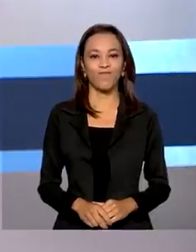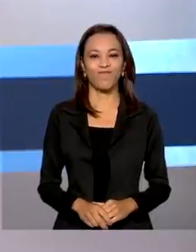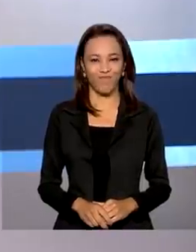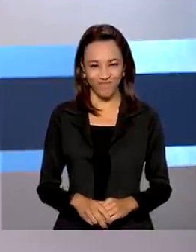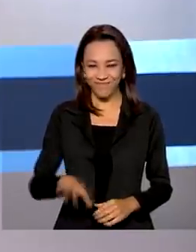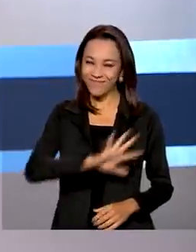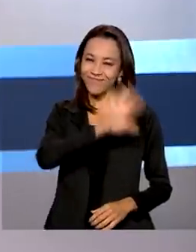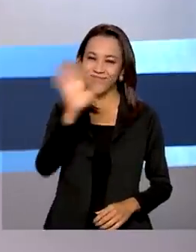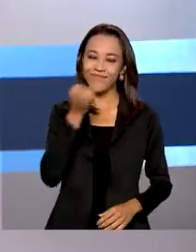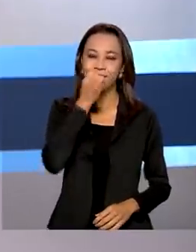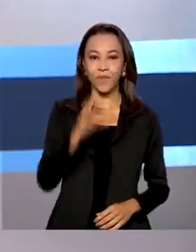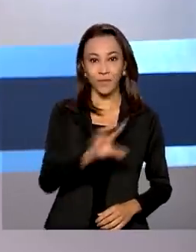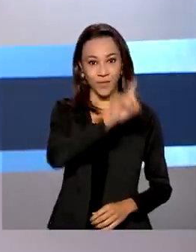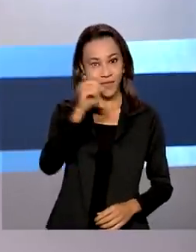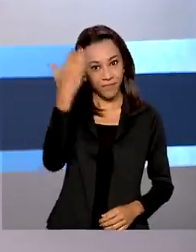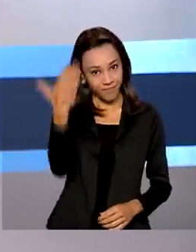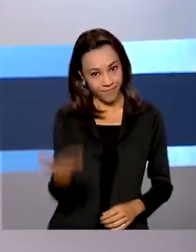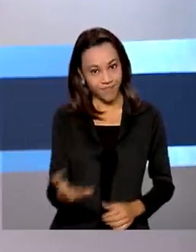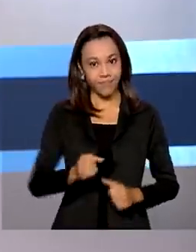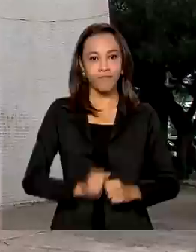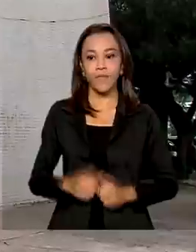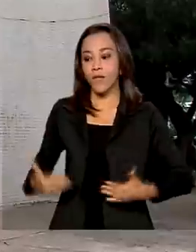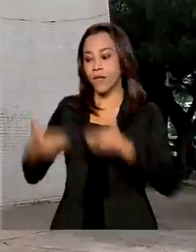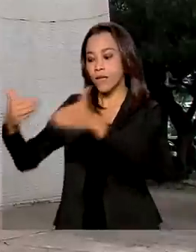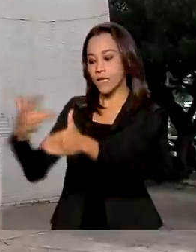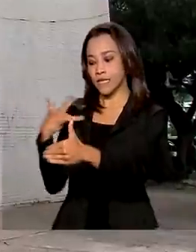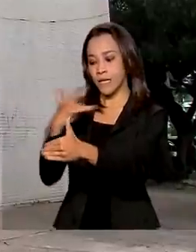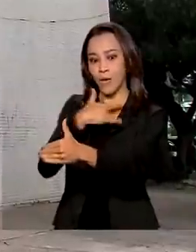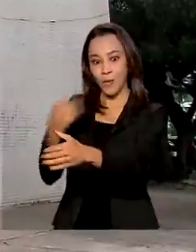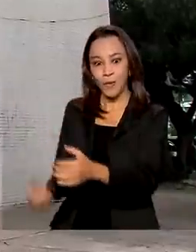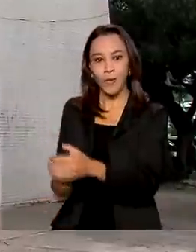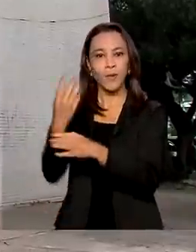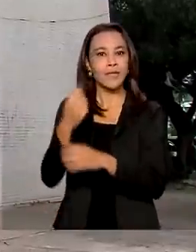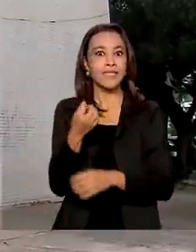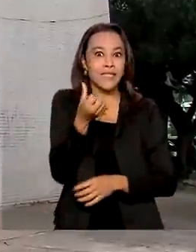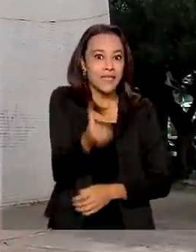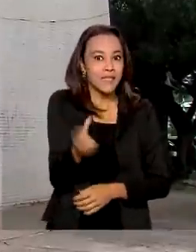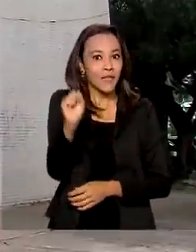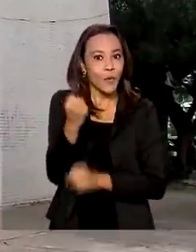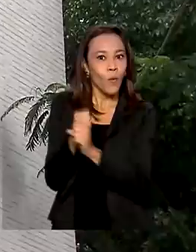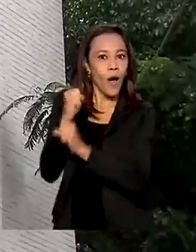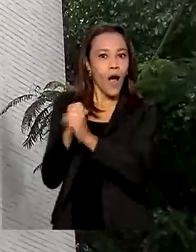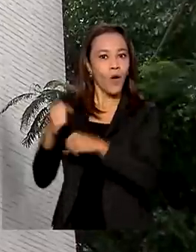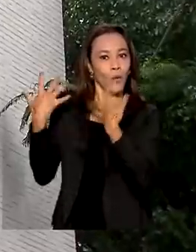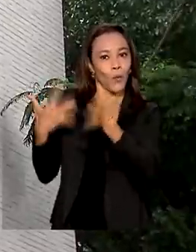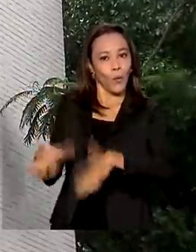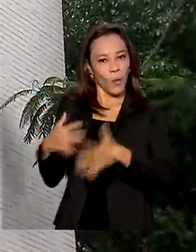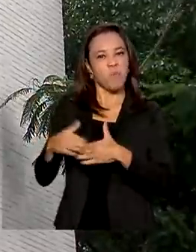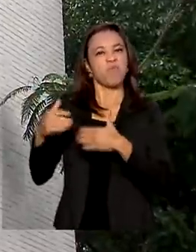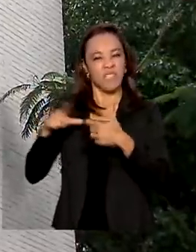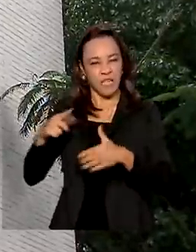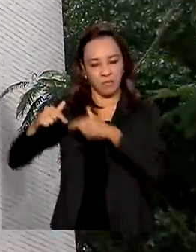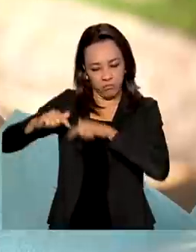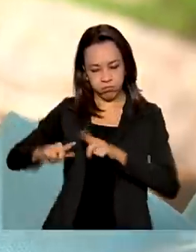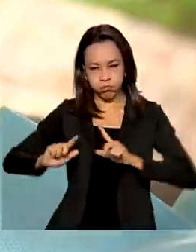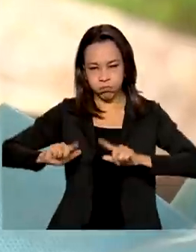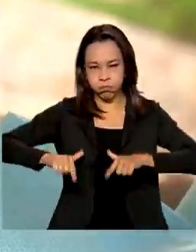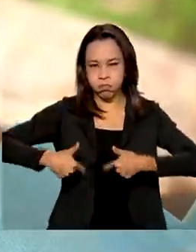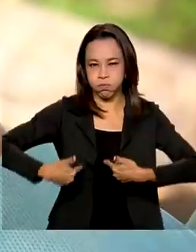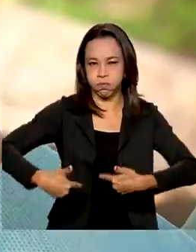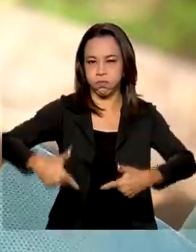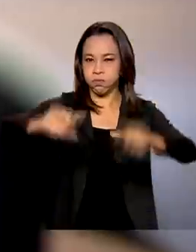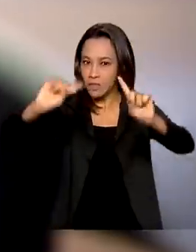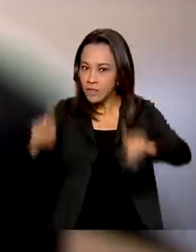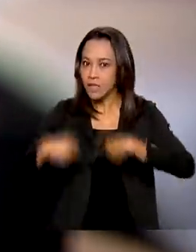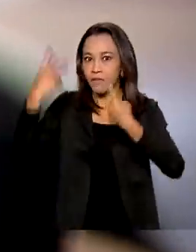Olá, bom dia pra você. Ministério da Saúde completa 68 anos e enfrenta um dos maiores desafios da sua